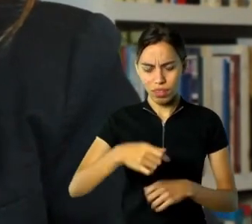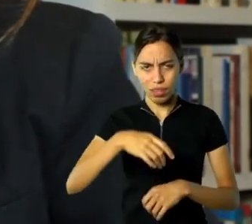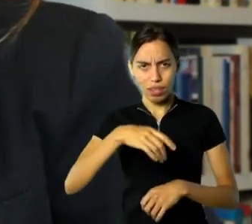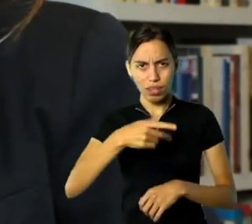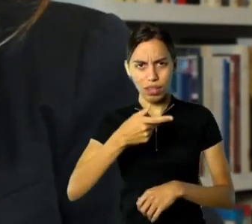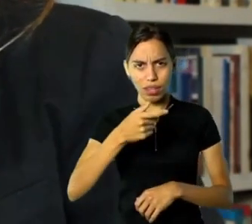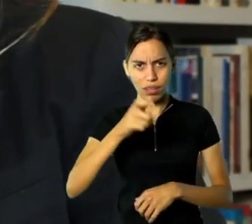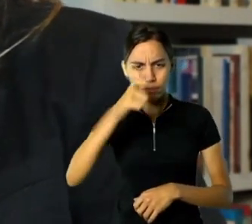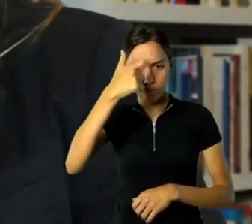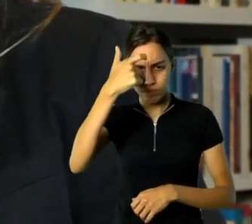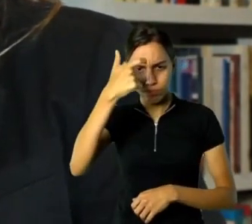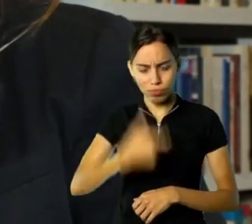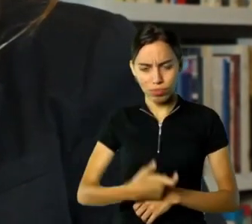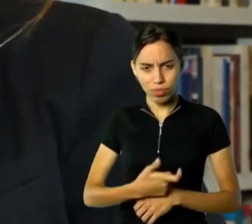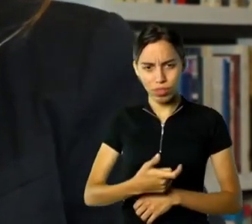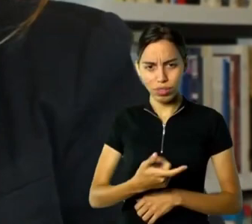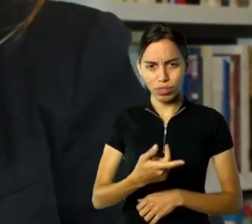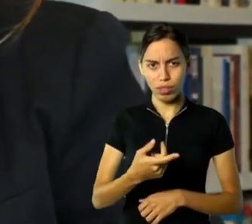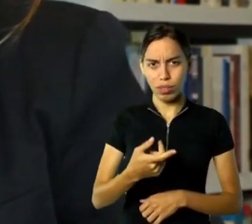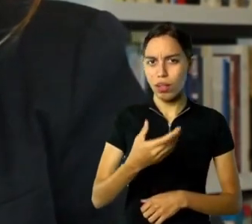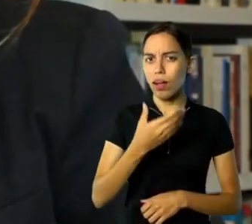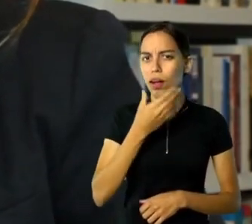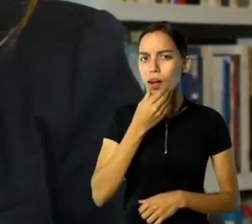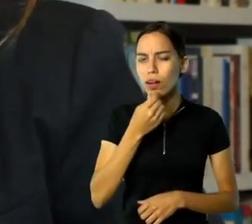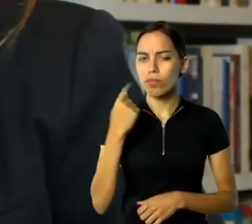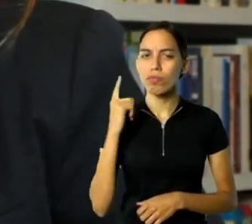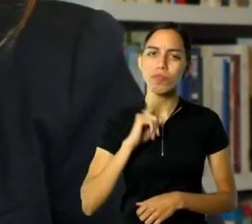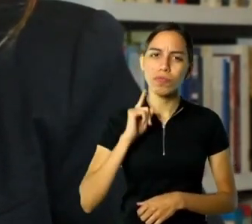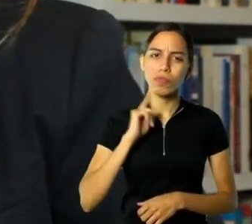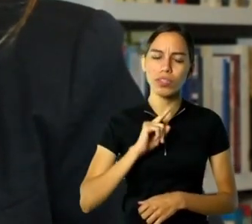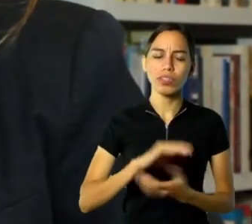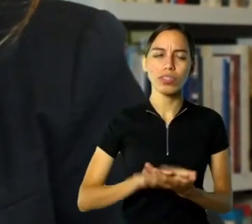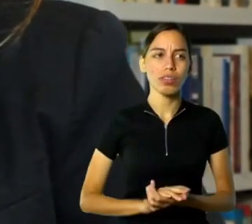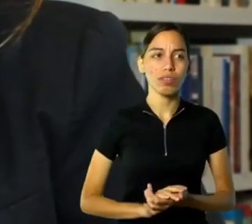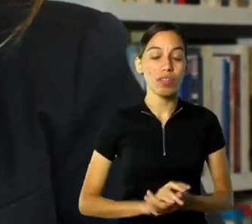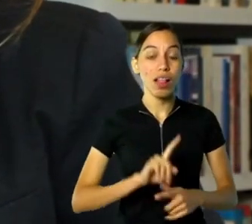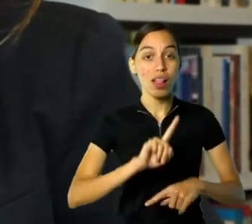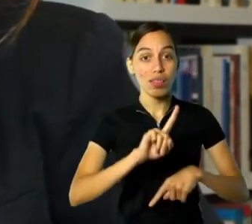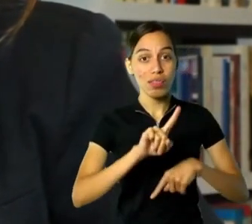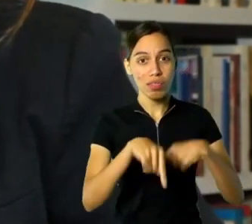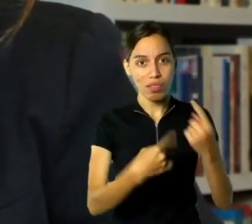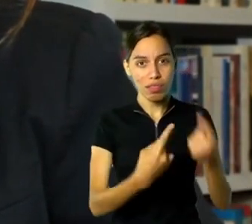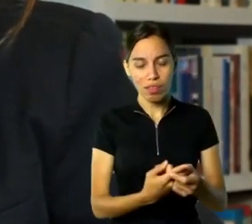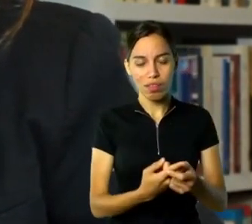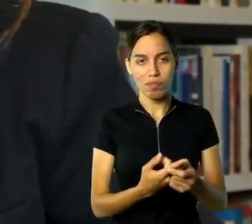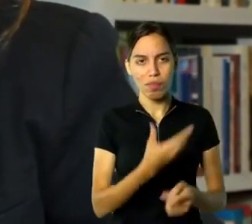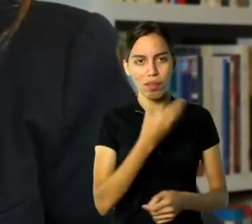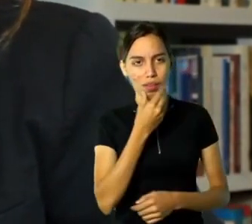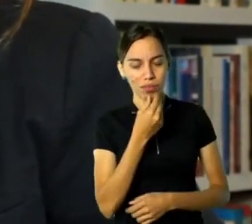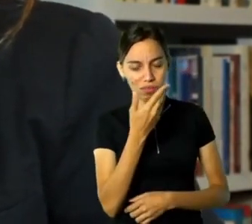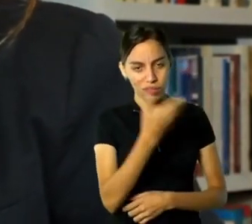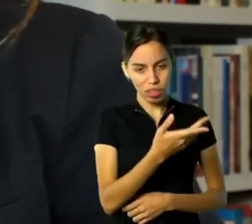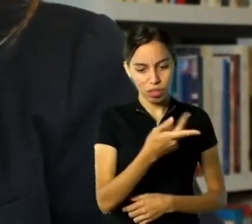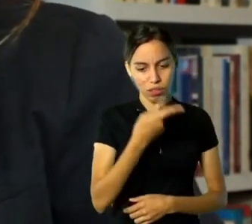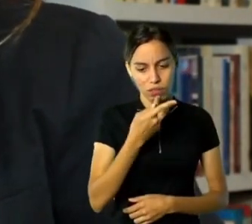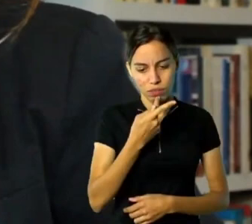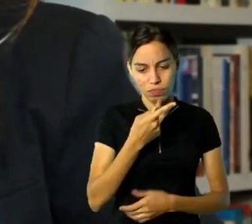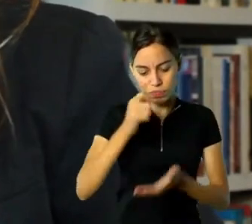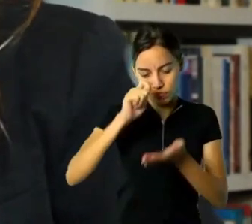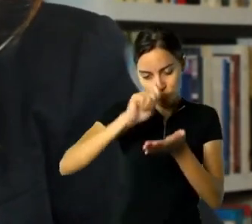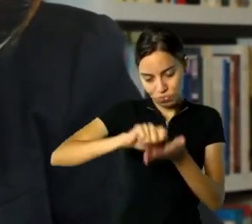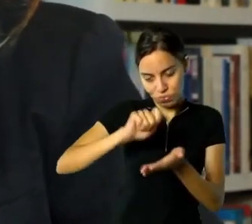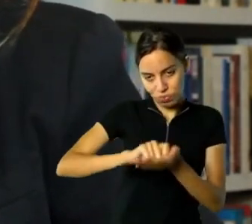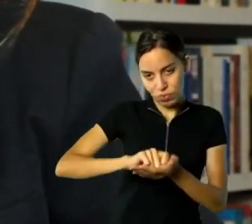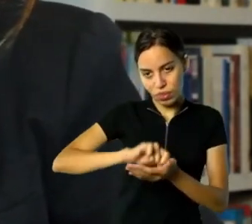levantou o Cassino da Urca. Logo depois, João Perdigão escreveu O Viaduto Santa Tereza, publicado